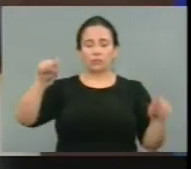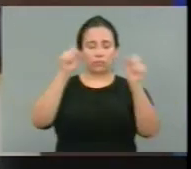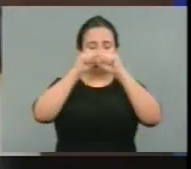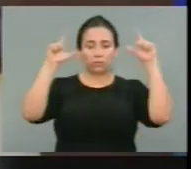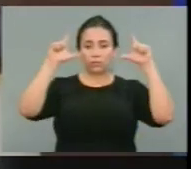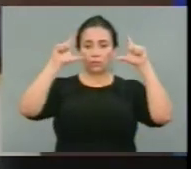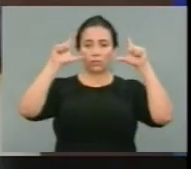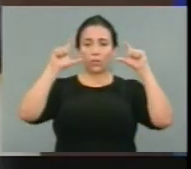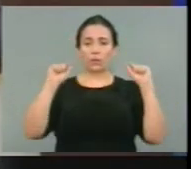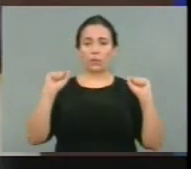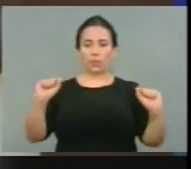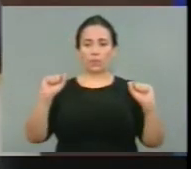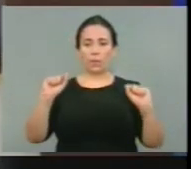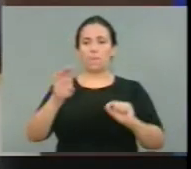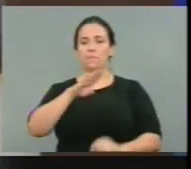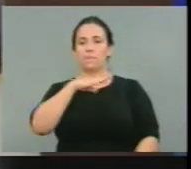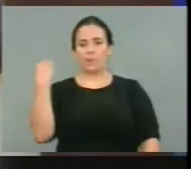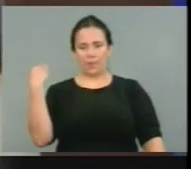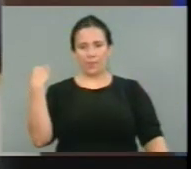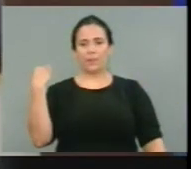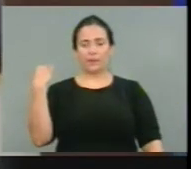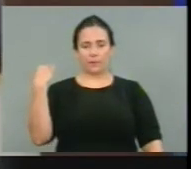com a morte